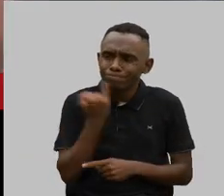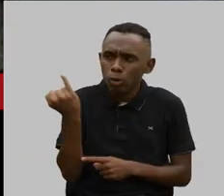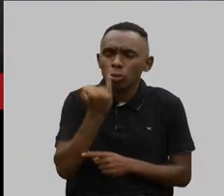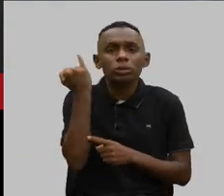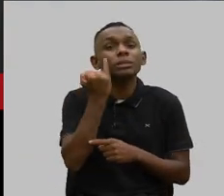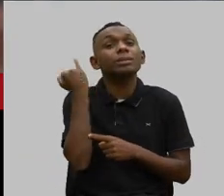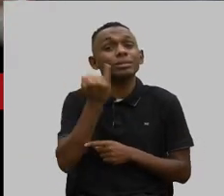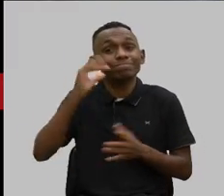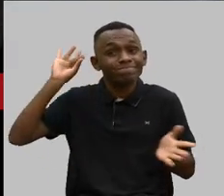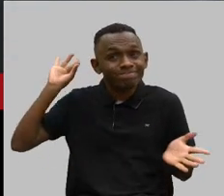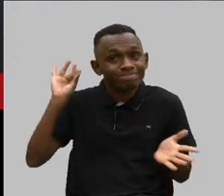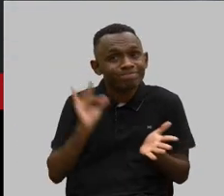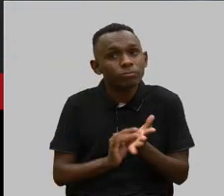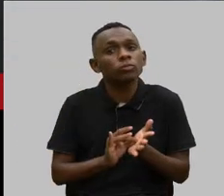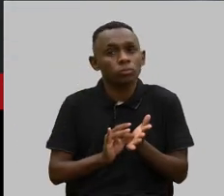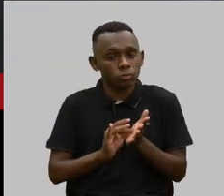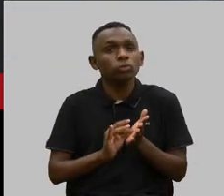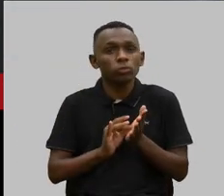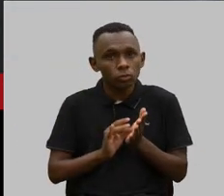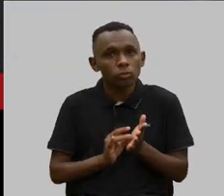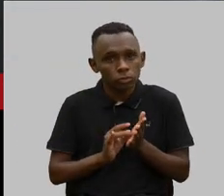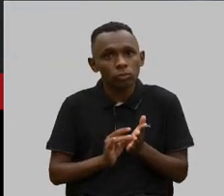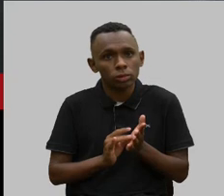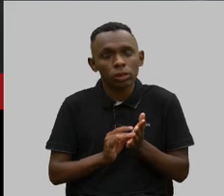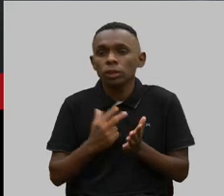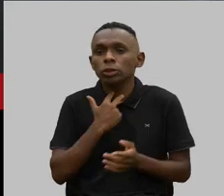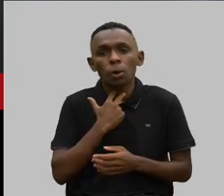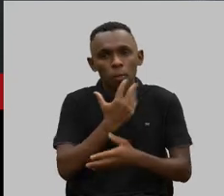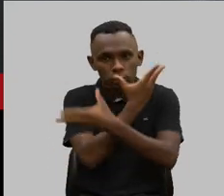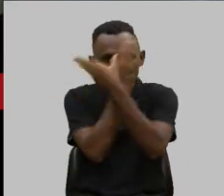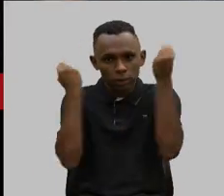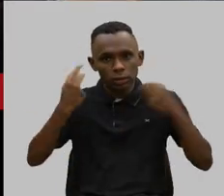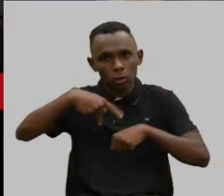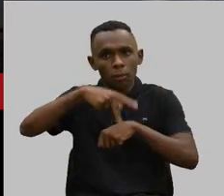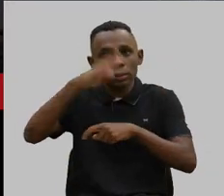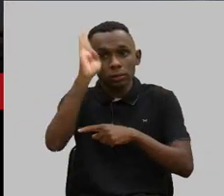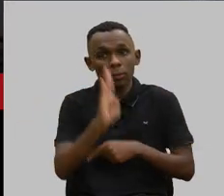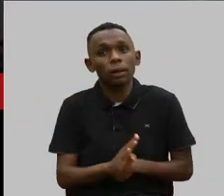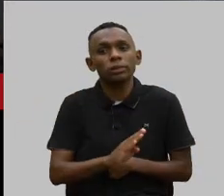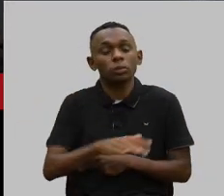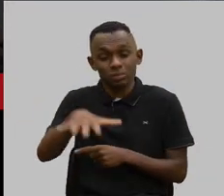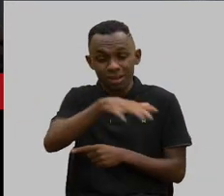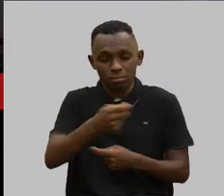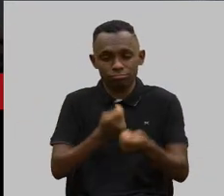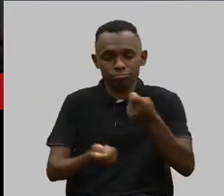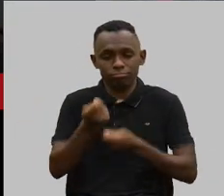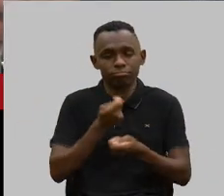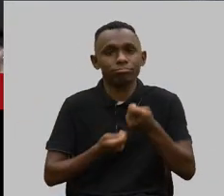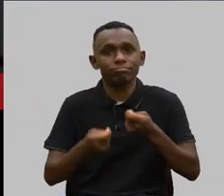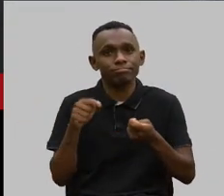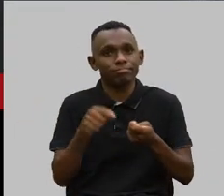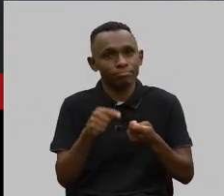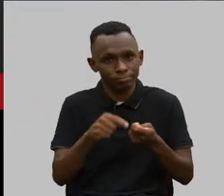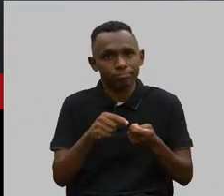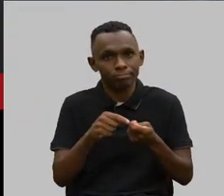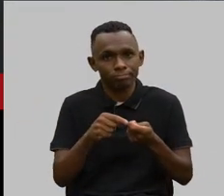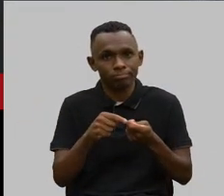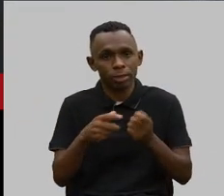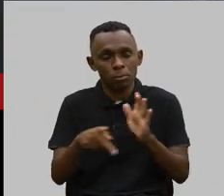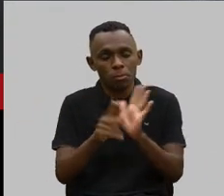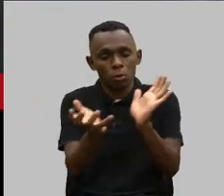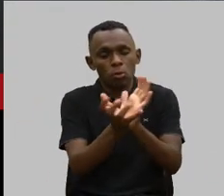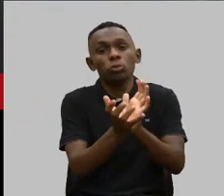hipótese nenhuma, em situação nenhuma nesse país, principalmente quando a atividade econômica entra para subsidiar isso.